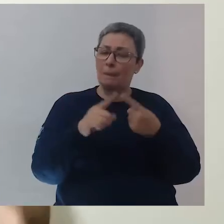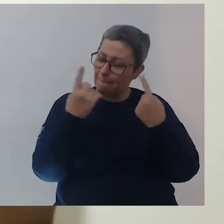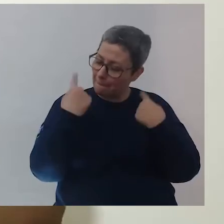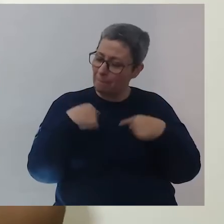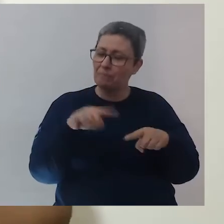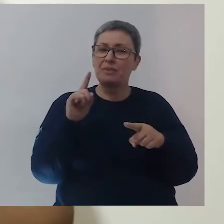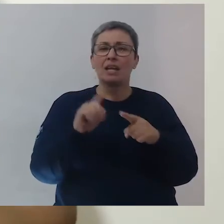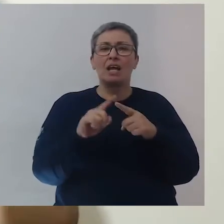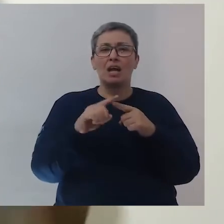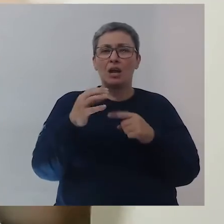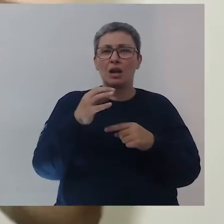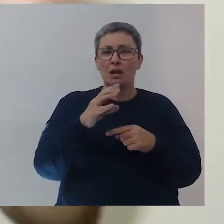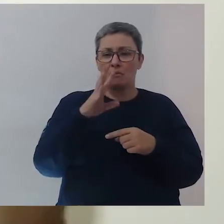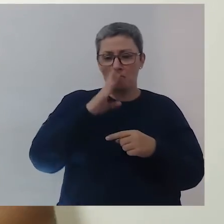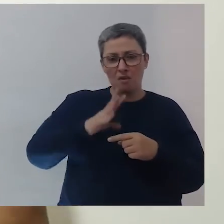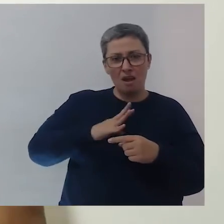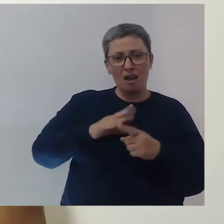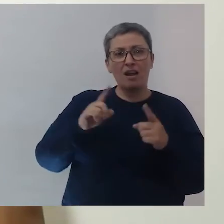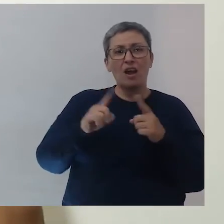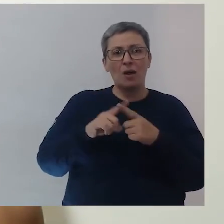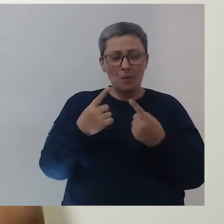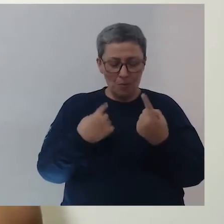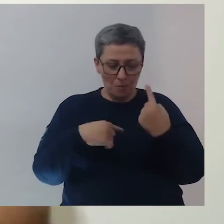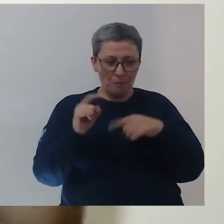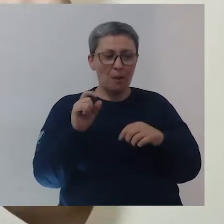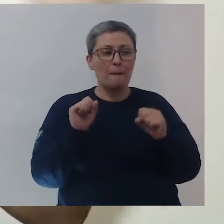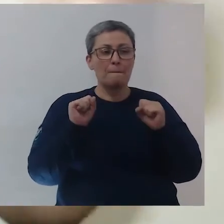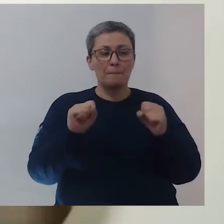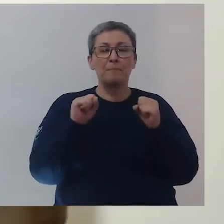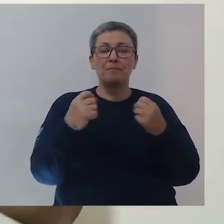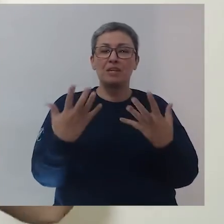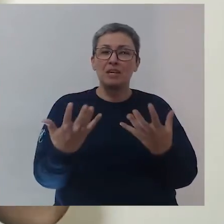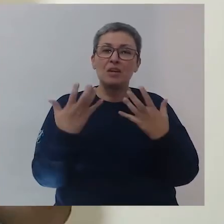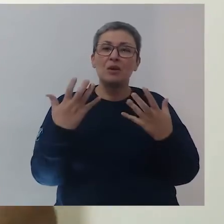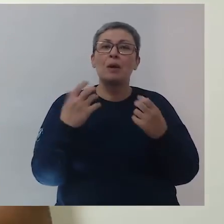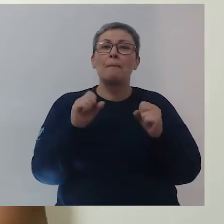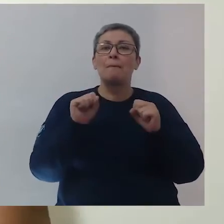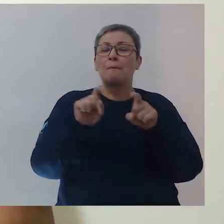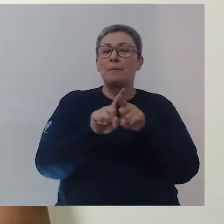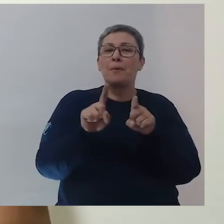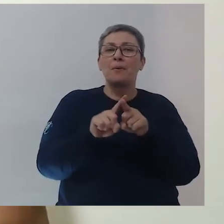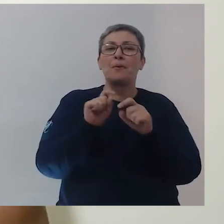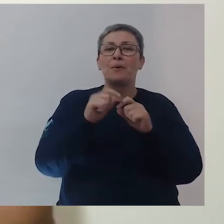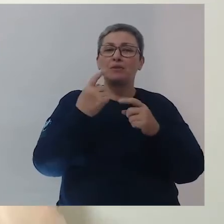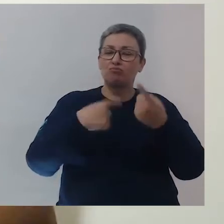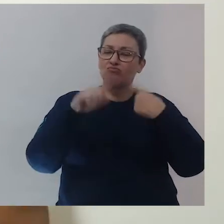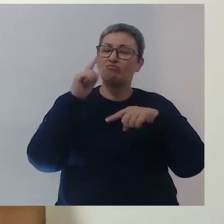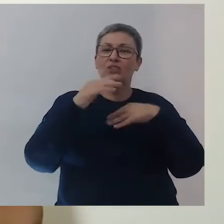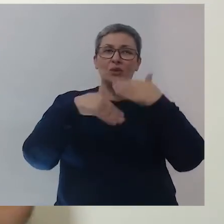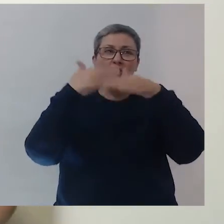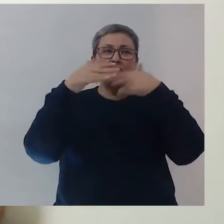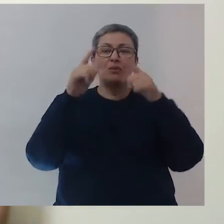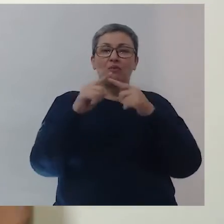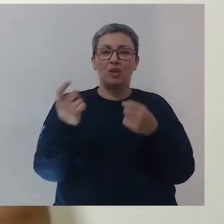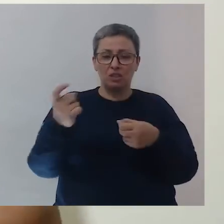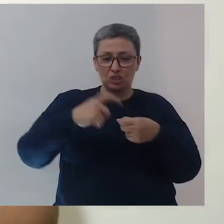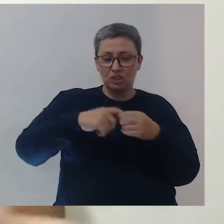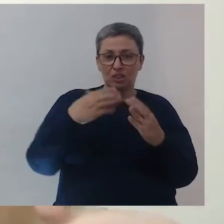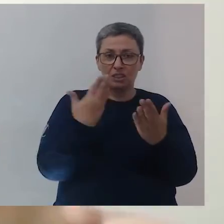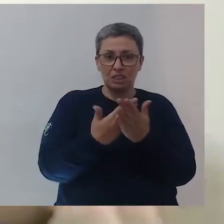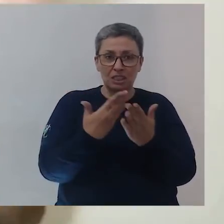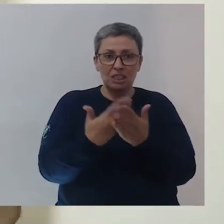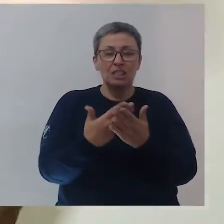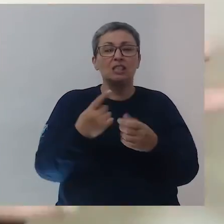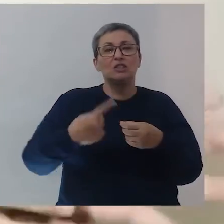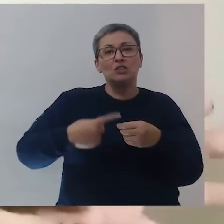Transformei aquela crítica em combustível para que eu quisesse, para que eu pudesse evoluir. Chegando na minha cidade, fui em busca do